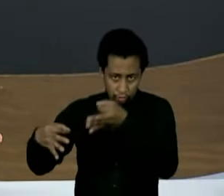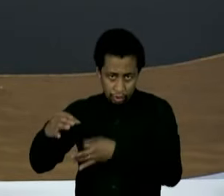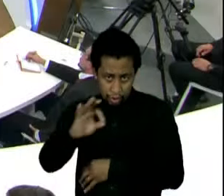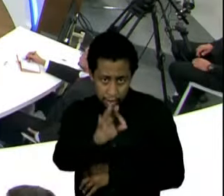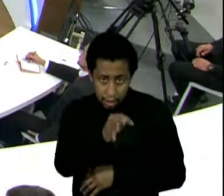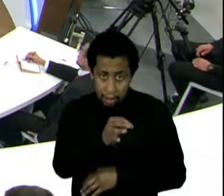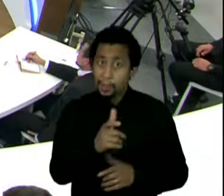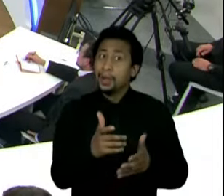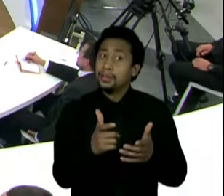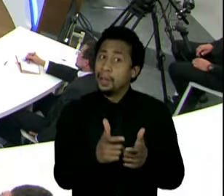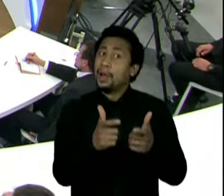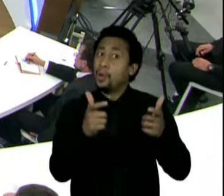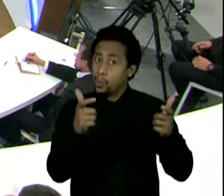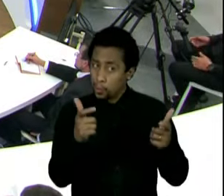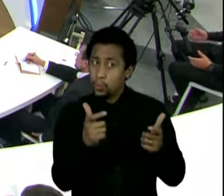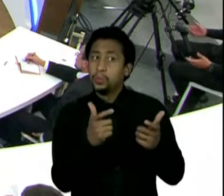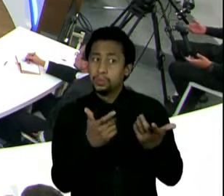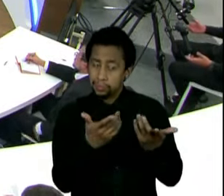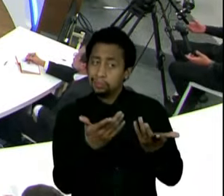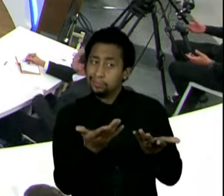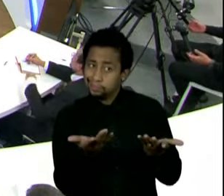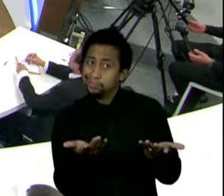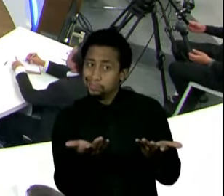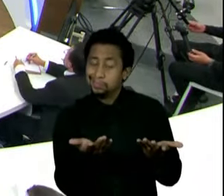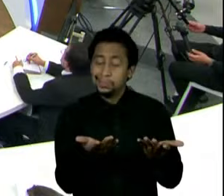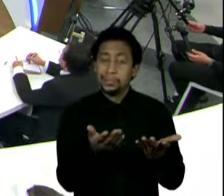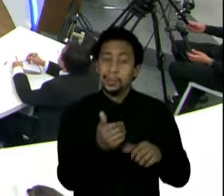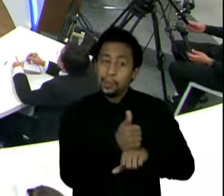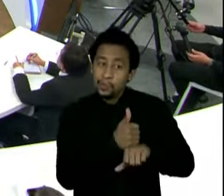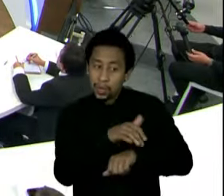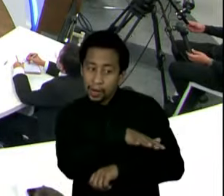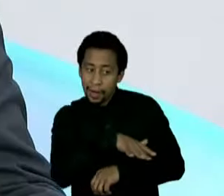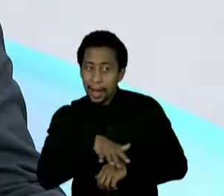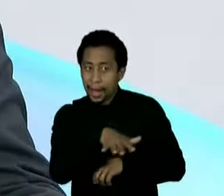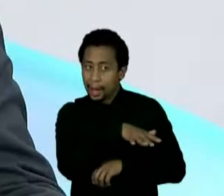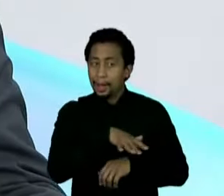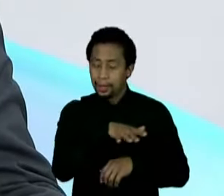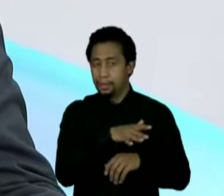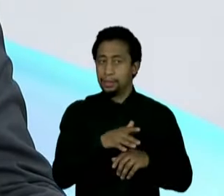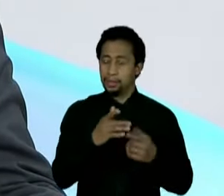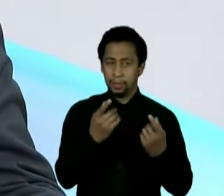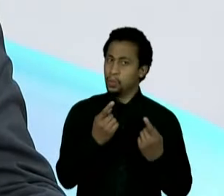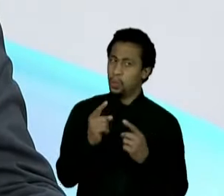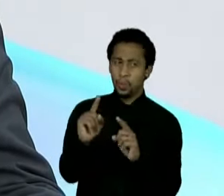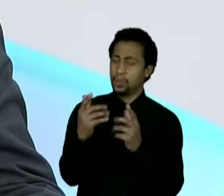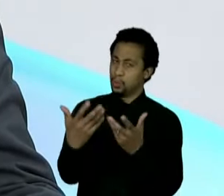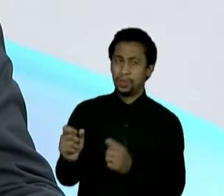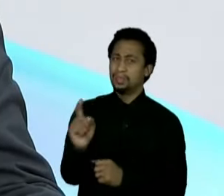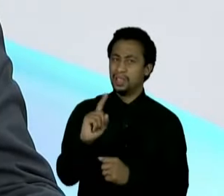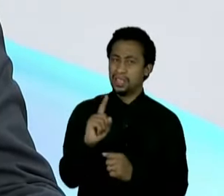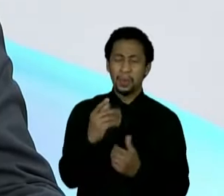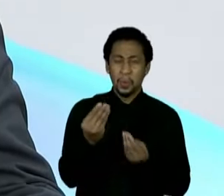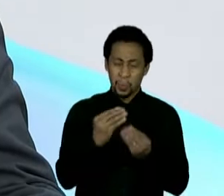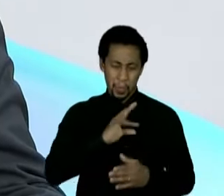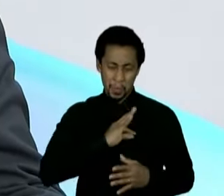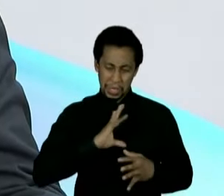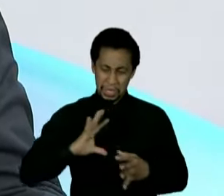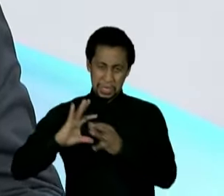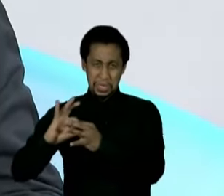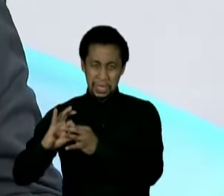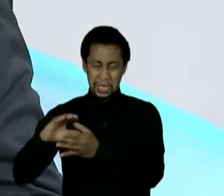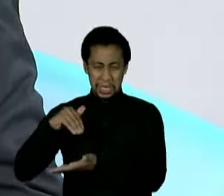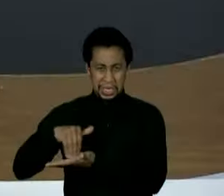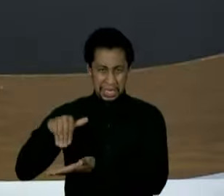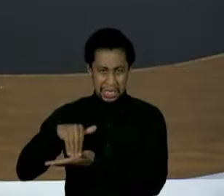especialistas em segurança que acham que vai na contramão da ideia de integrar o trabalho das polícias. Qual é a sua justificativa